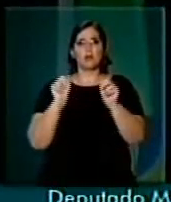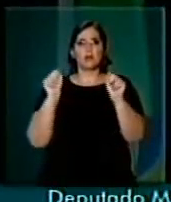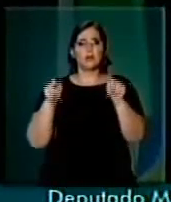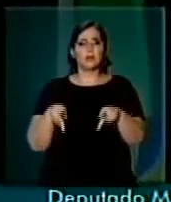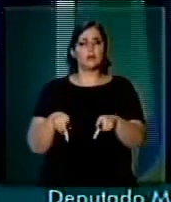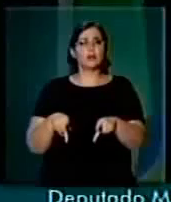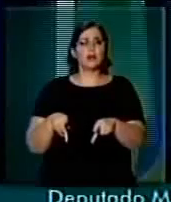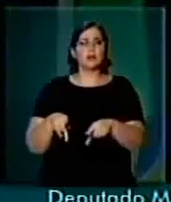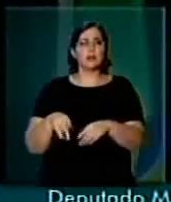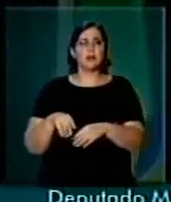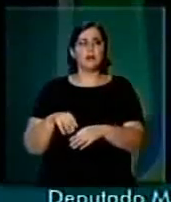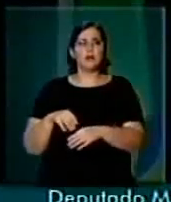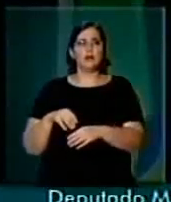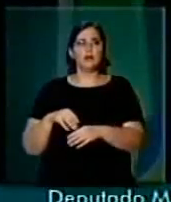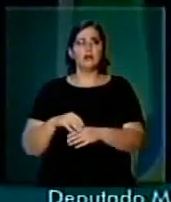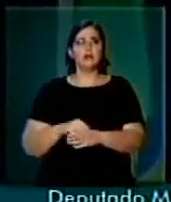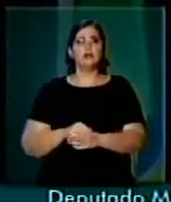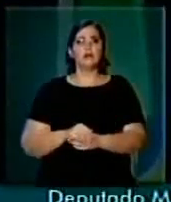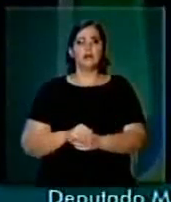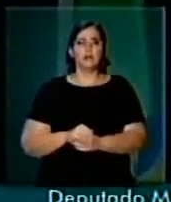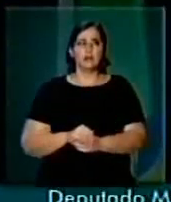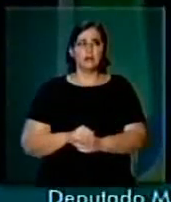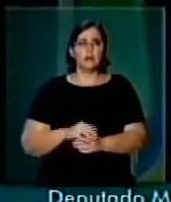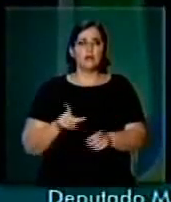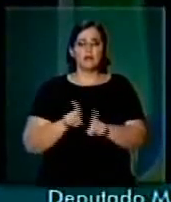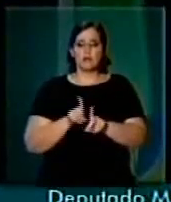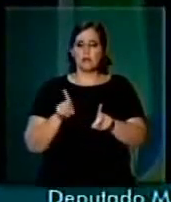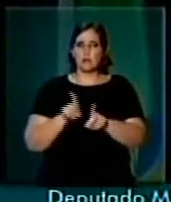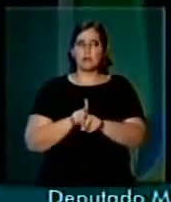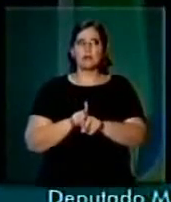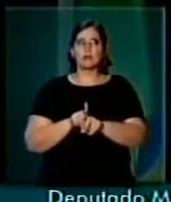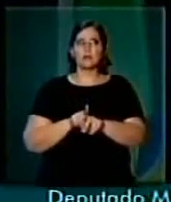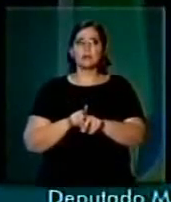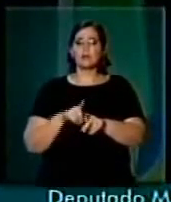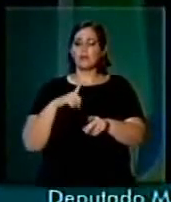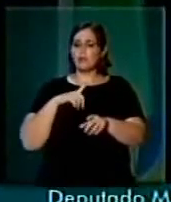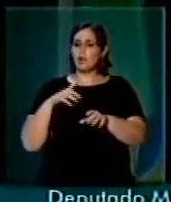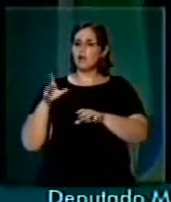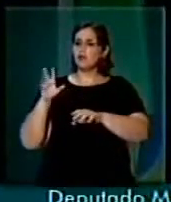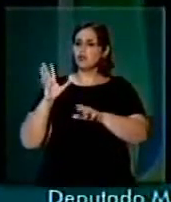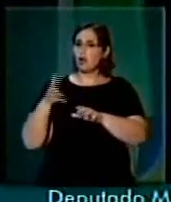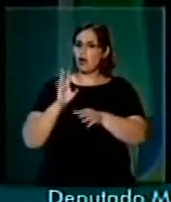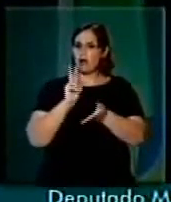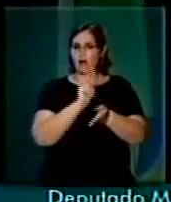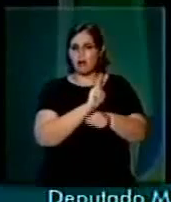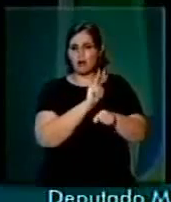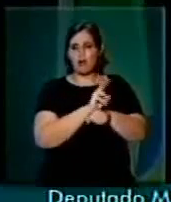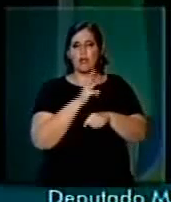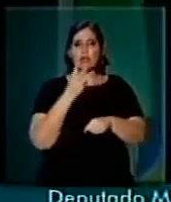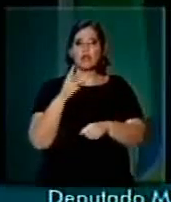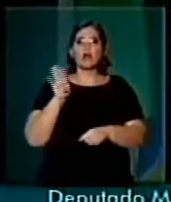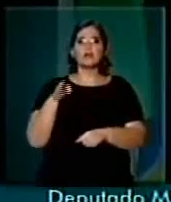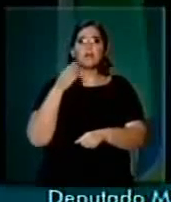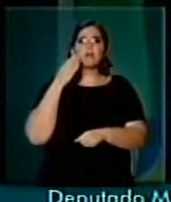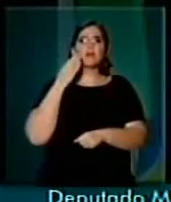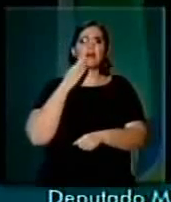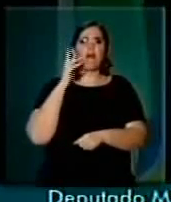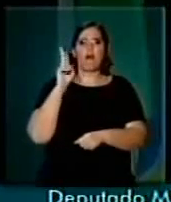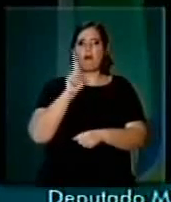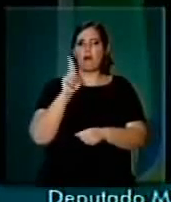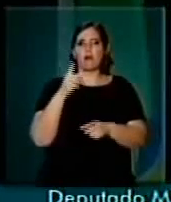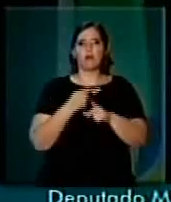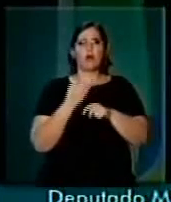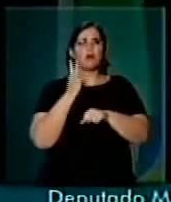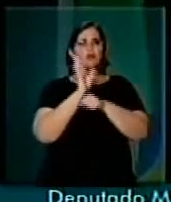Mas já estou reservando mais de 3 bilhões de reais para atender os